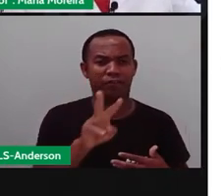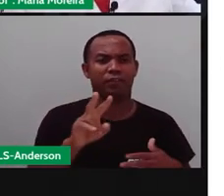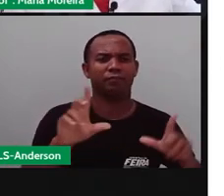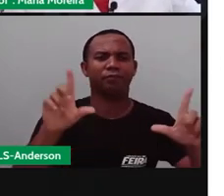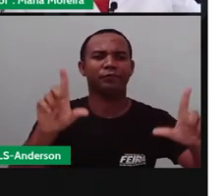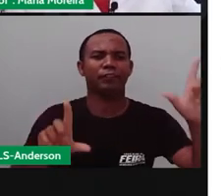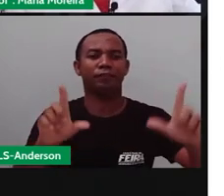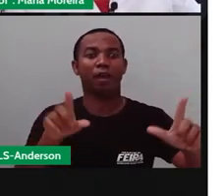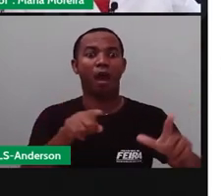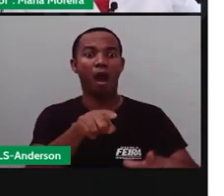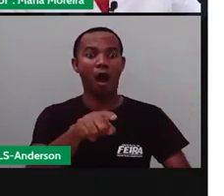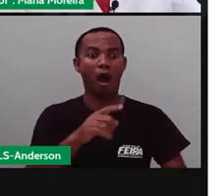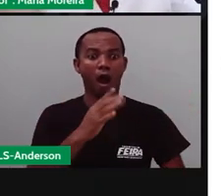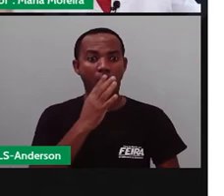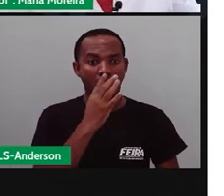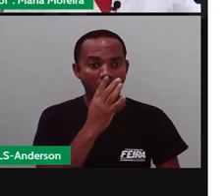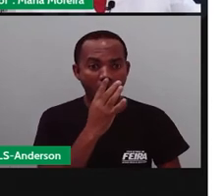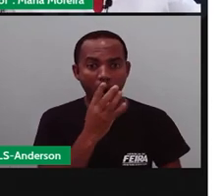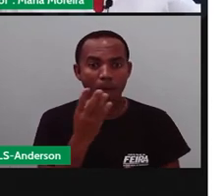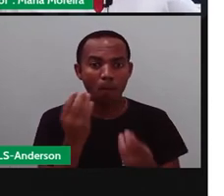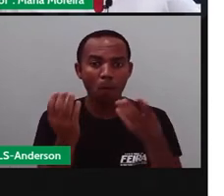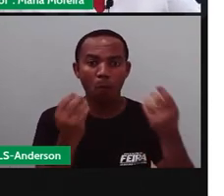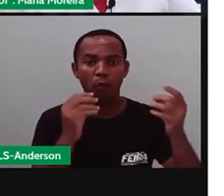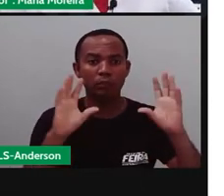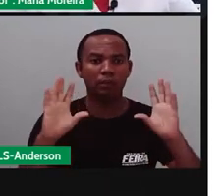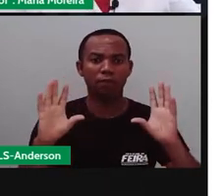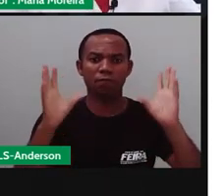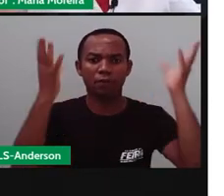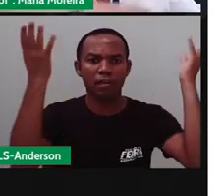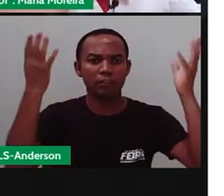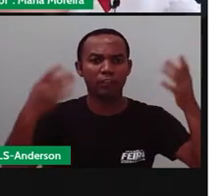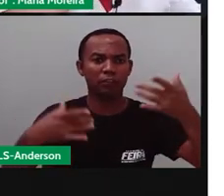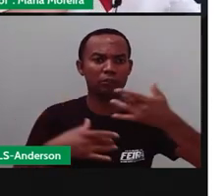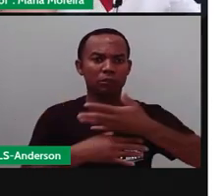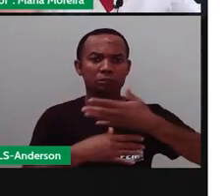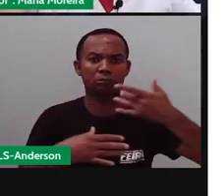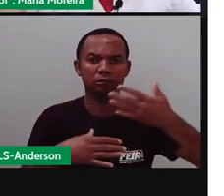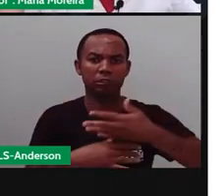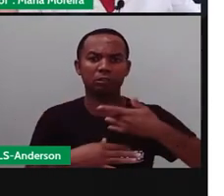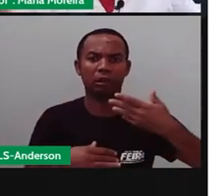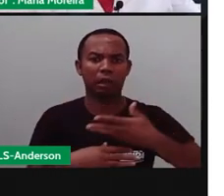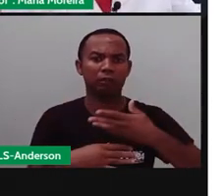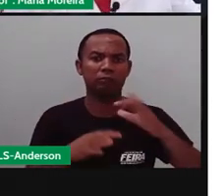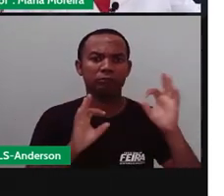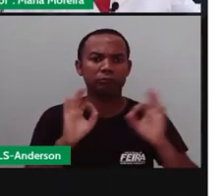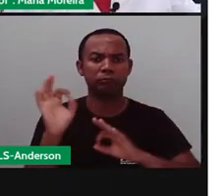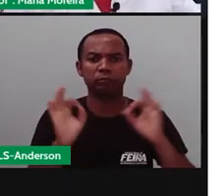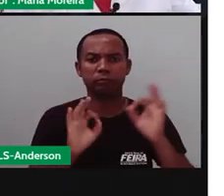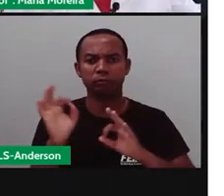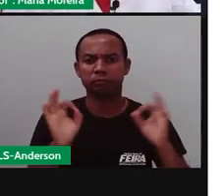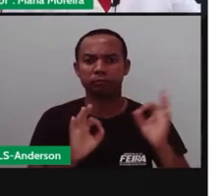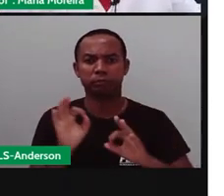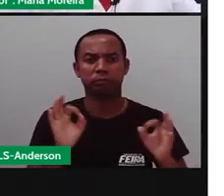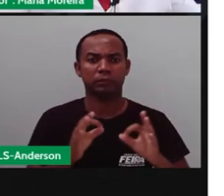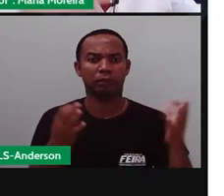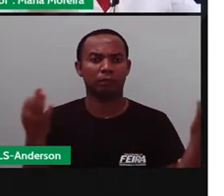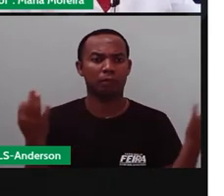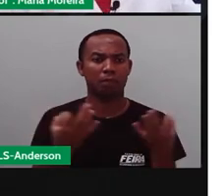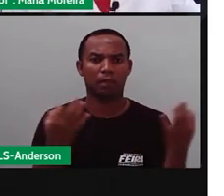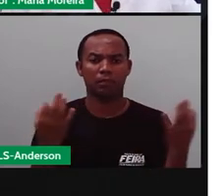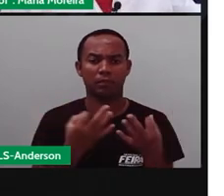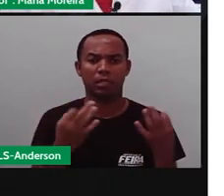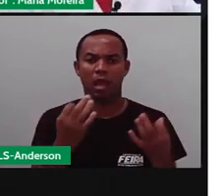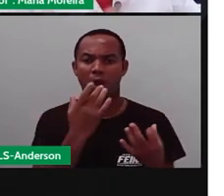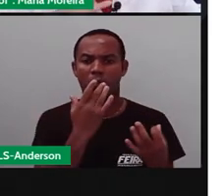Nesse período, porque eles têm festas enormes, onde as cidades aí ficam completamente enfeitadas, né? Super